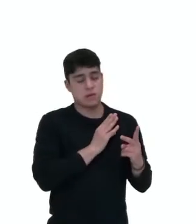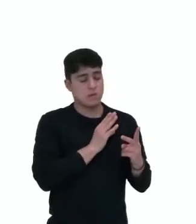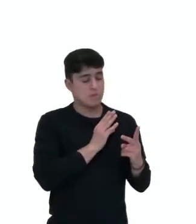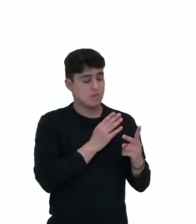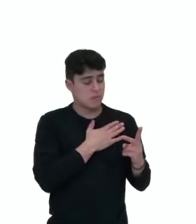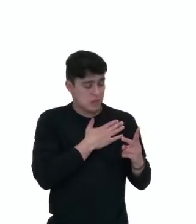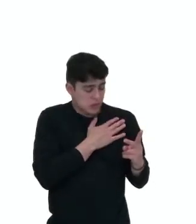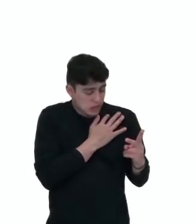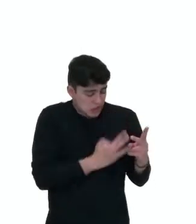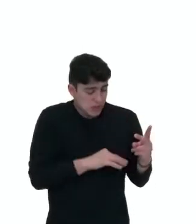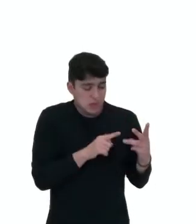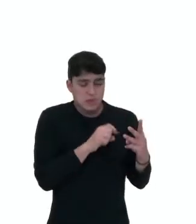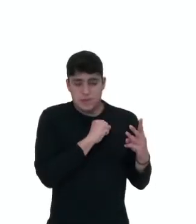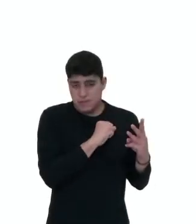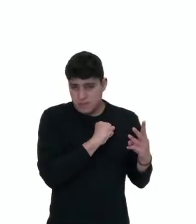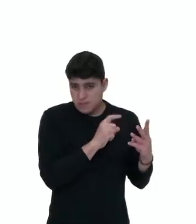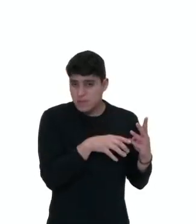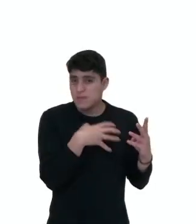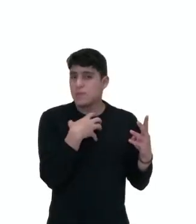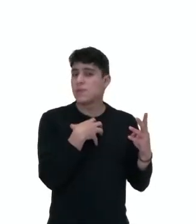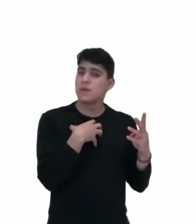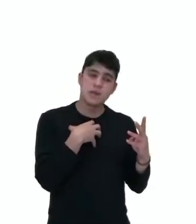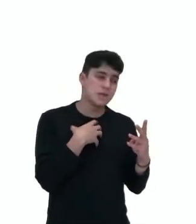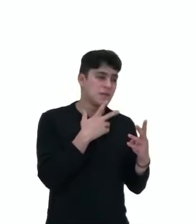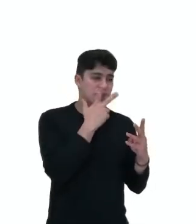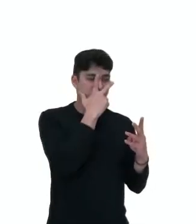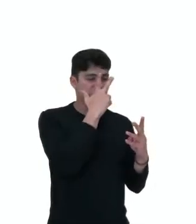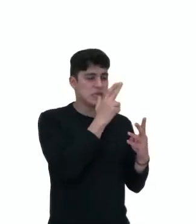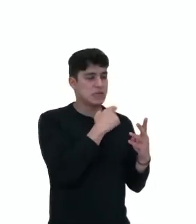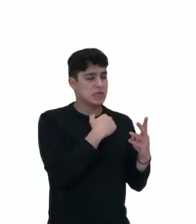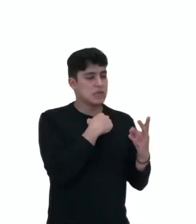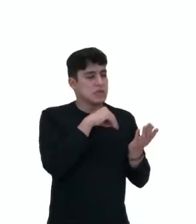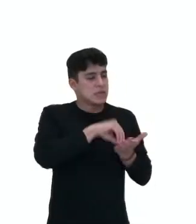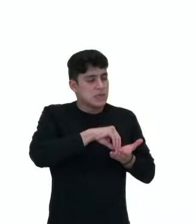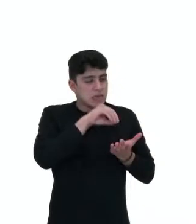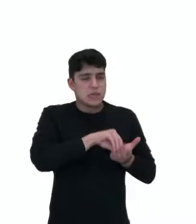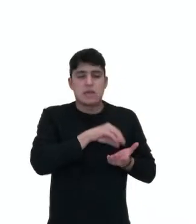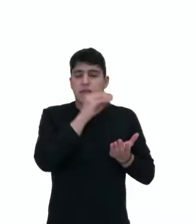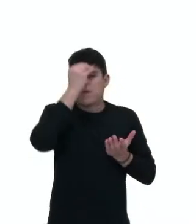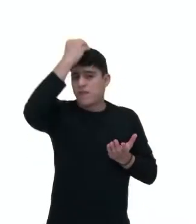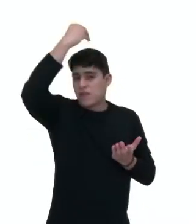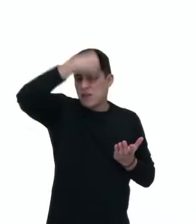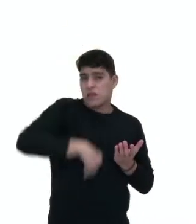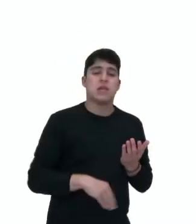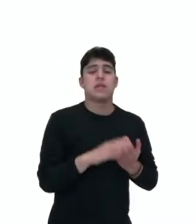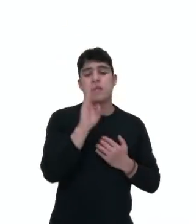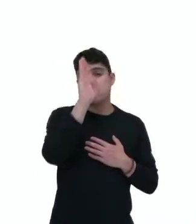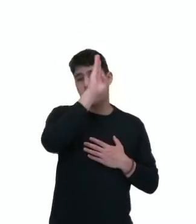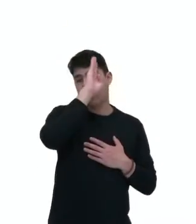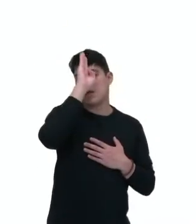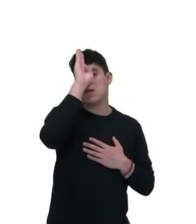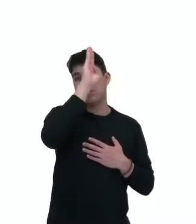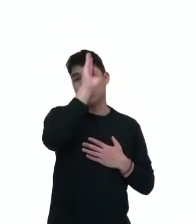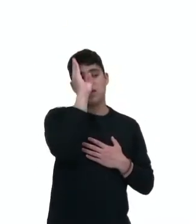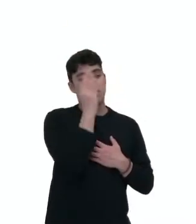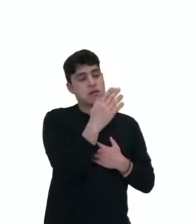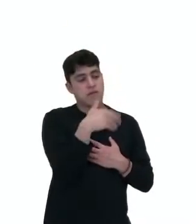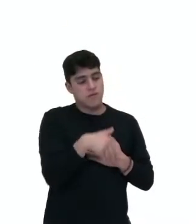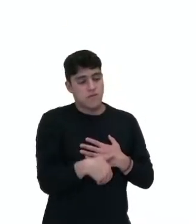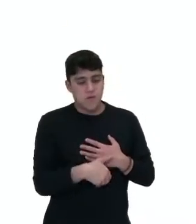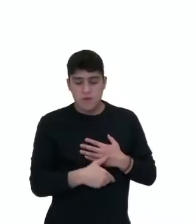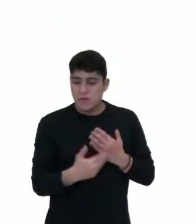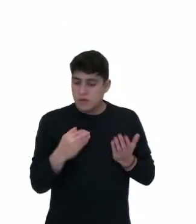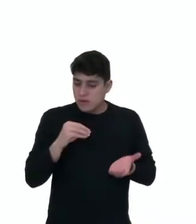palpitação cardíaca, sensação de pausa desses batimentos, fraqueza, tontura, falta de fôlego,